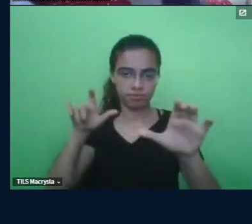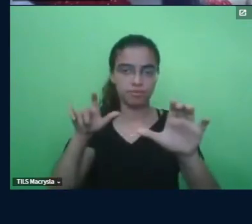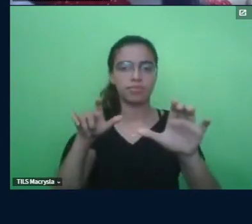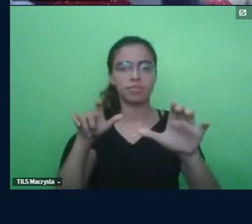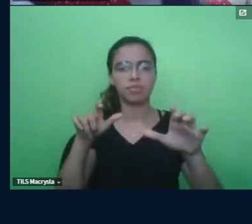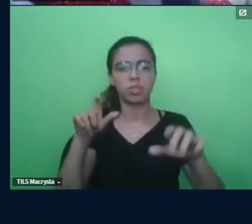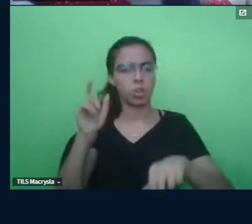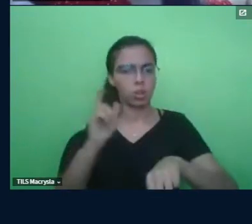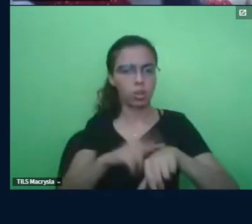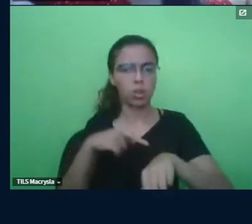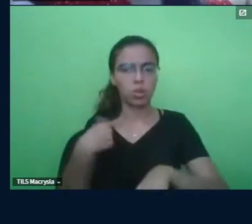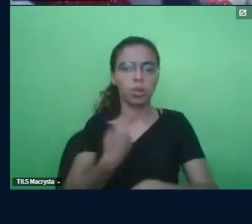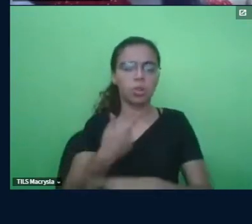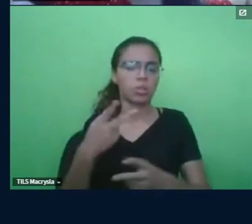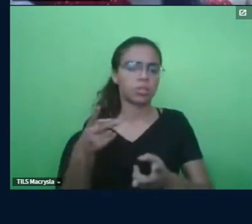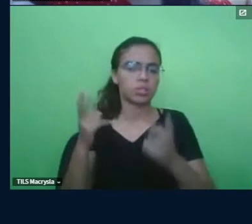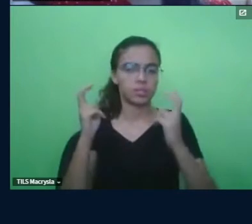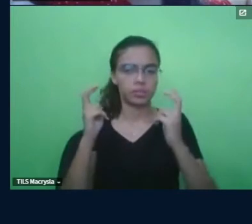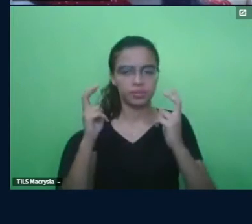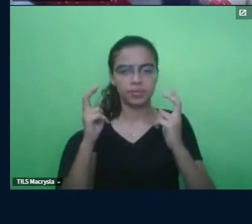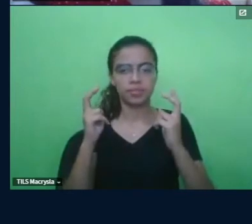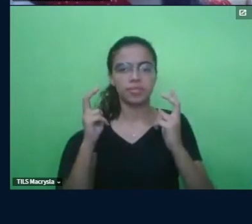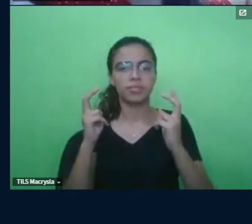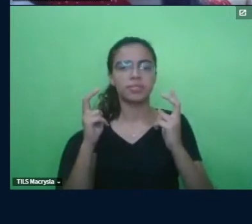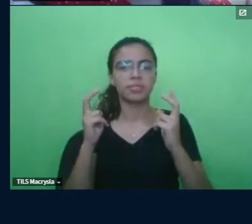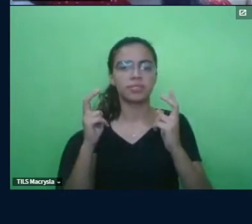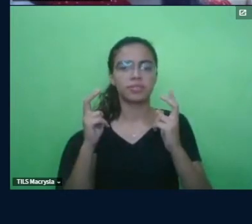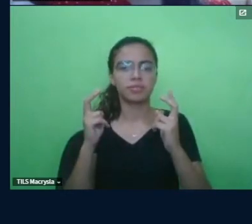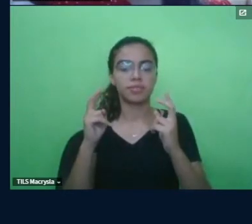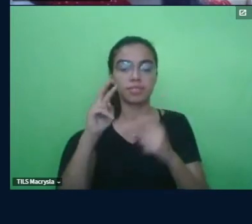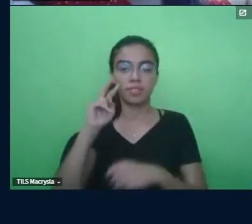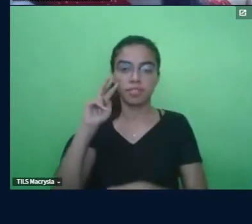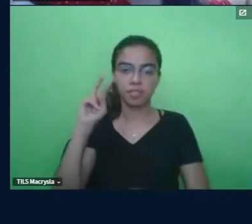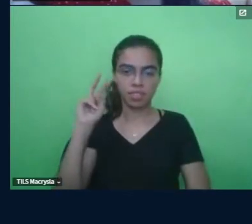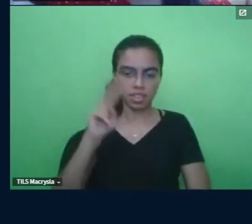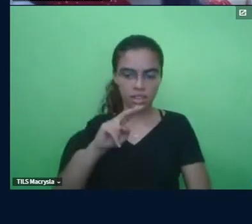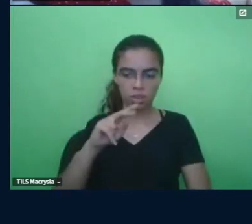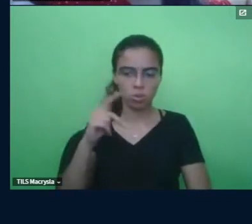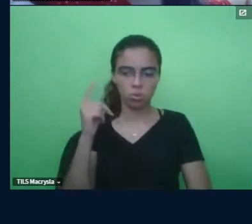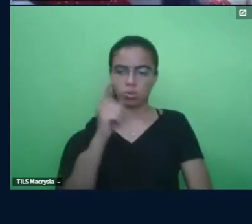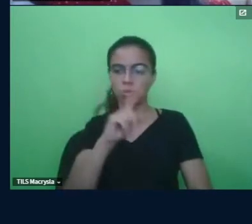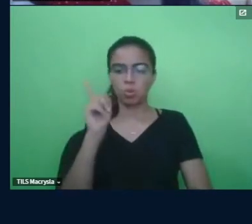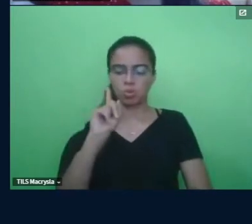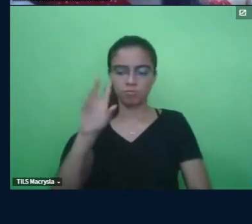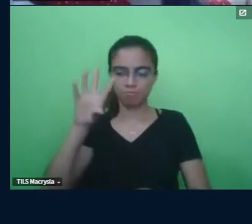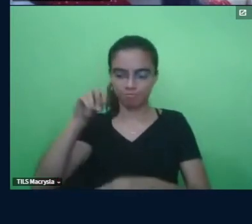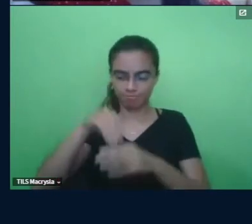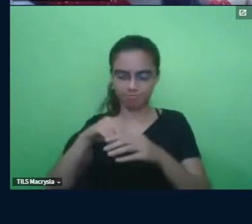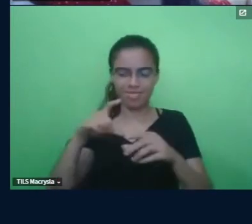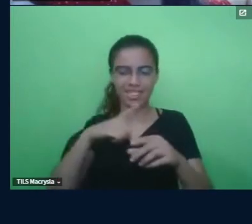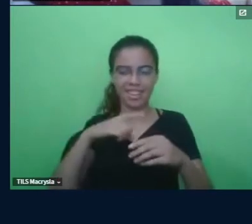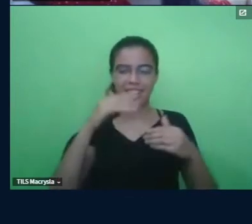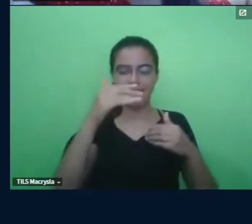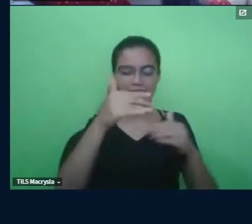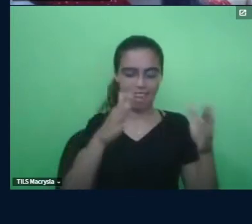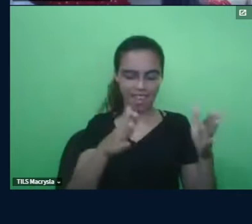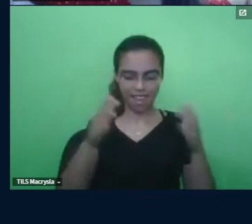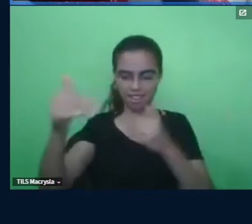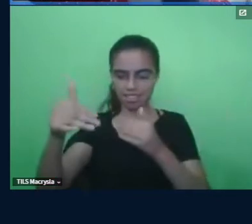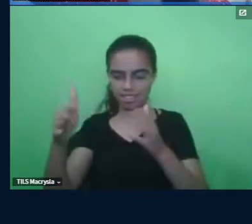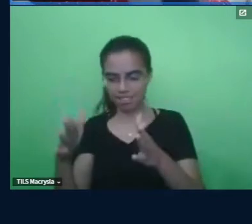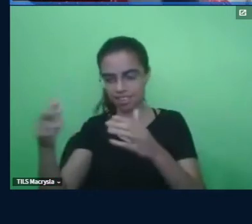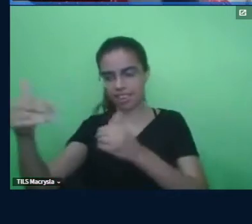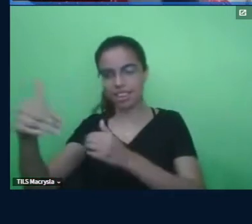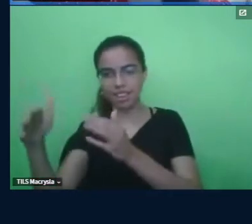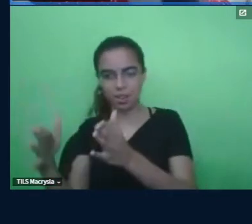depara com as realidades que parece que não cabem dentro das caixas que a gente está acostumado a tratar,